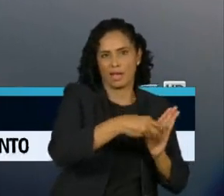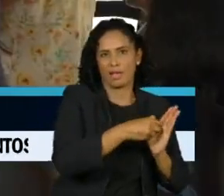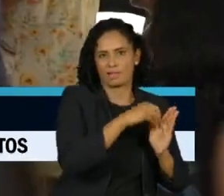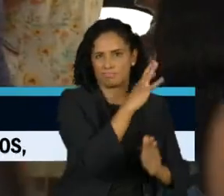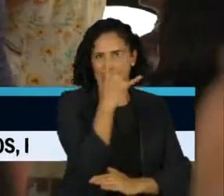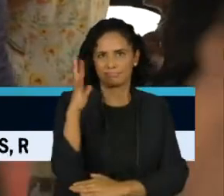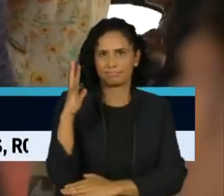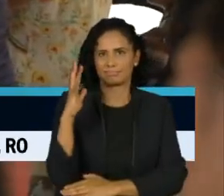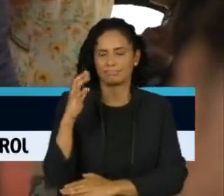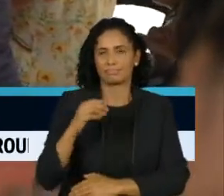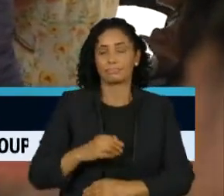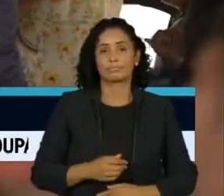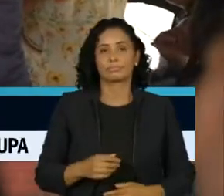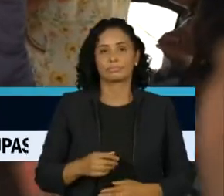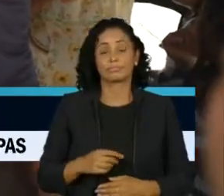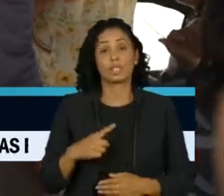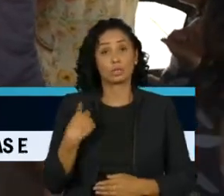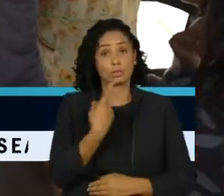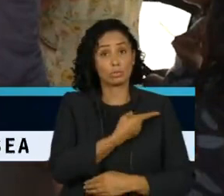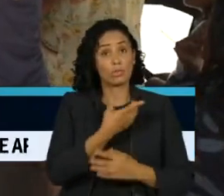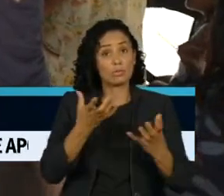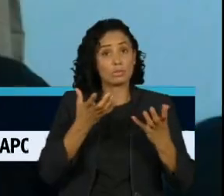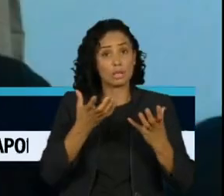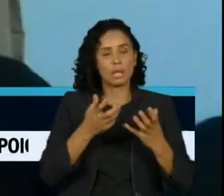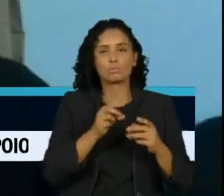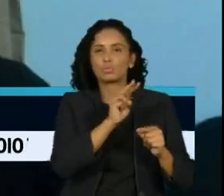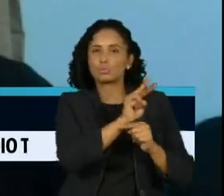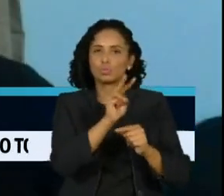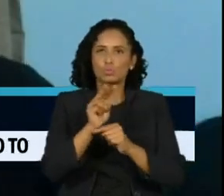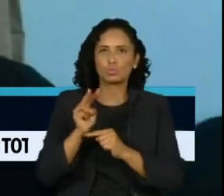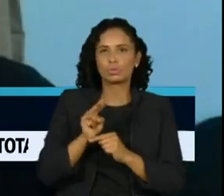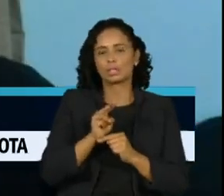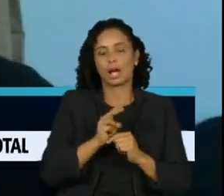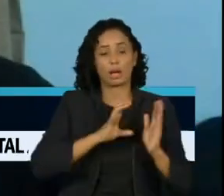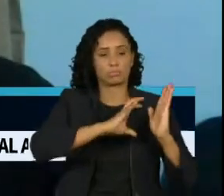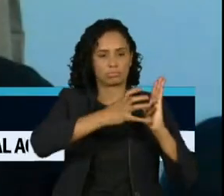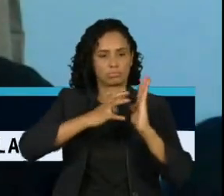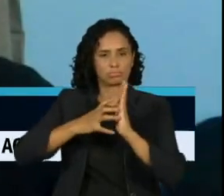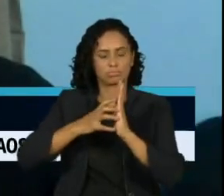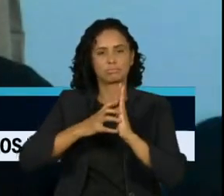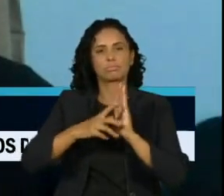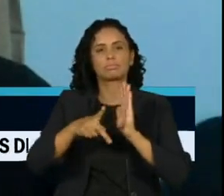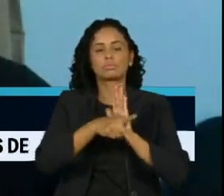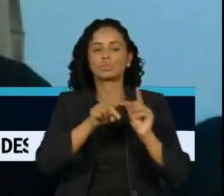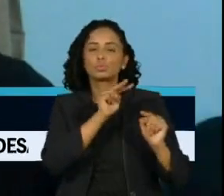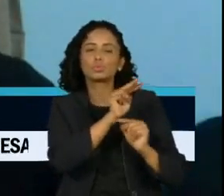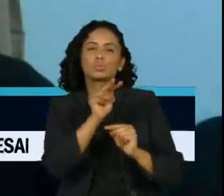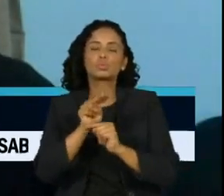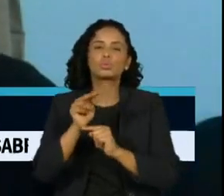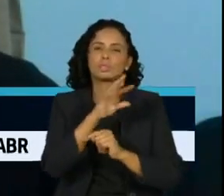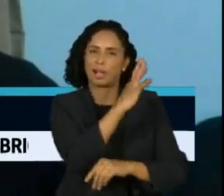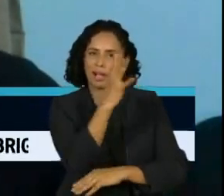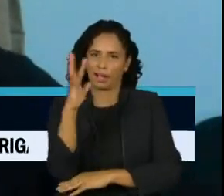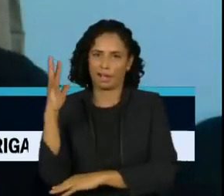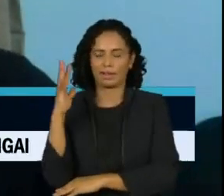chapa nacional de candidatos indígenas. Porque a gente entende, por exemplo, a importância